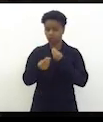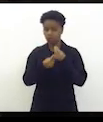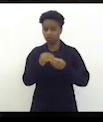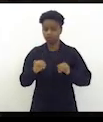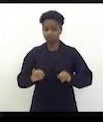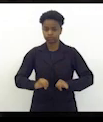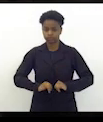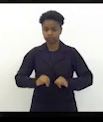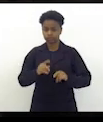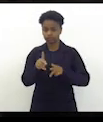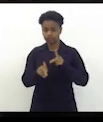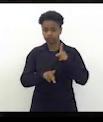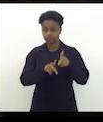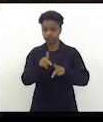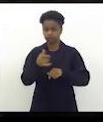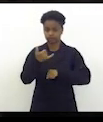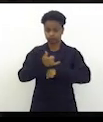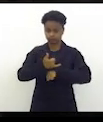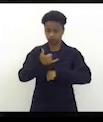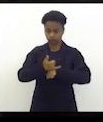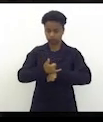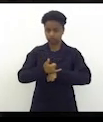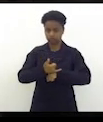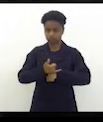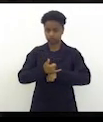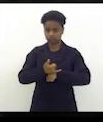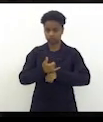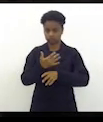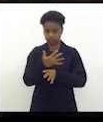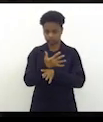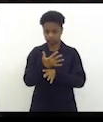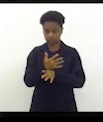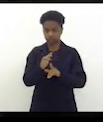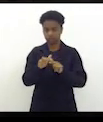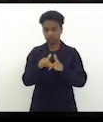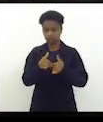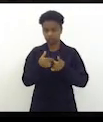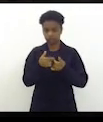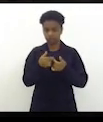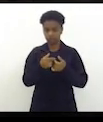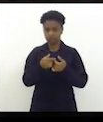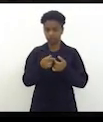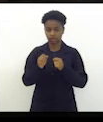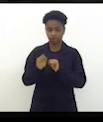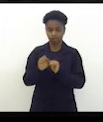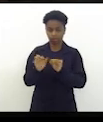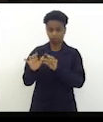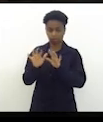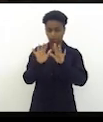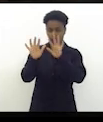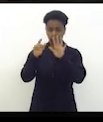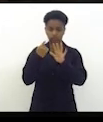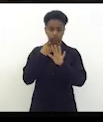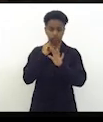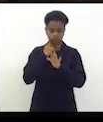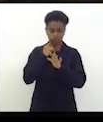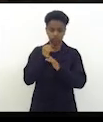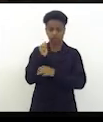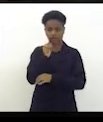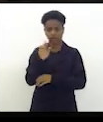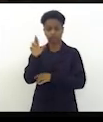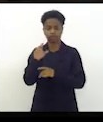da população de volta redonda no que tange a poluição atmosférica